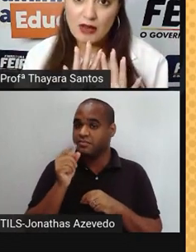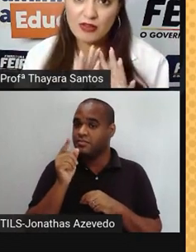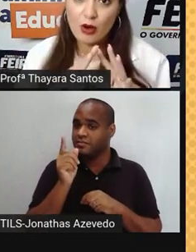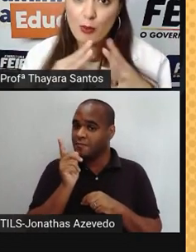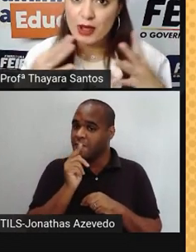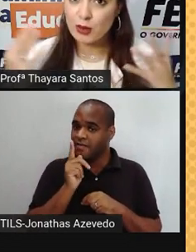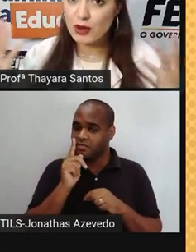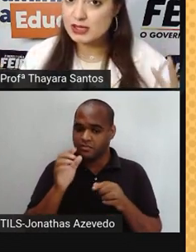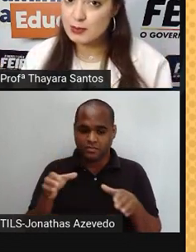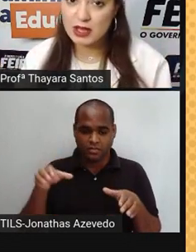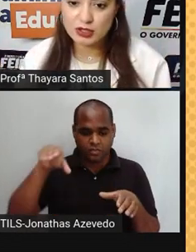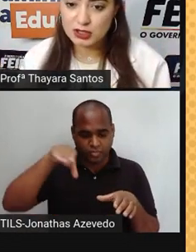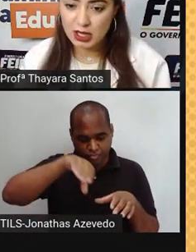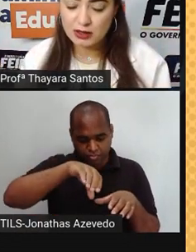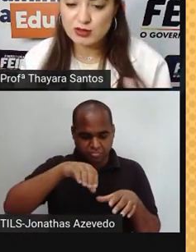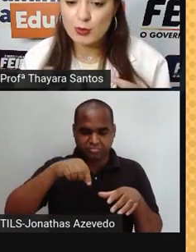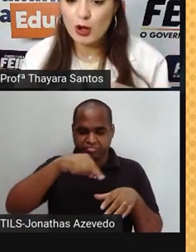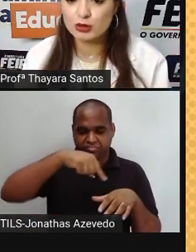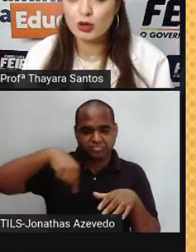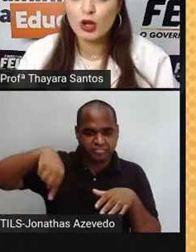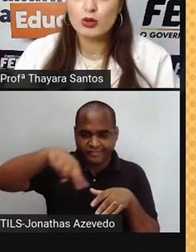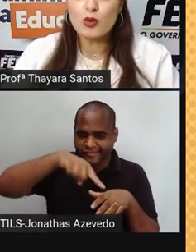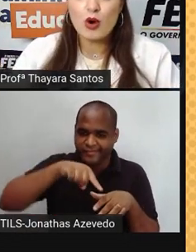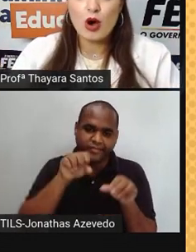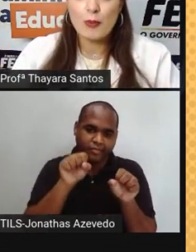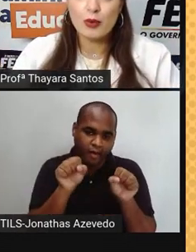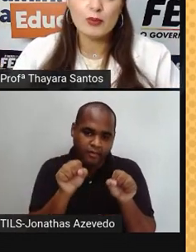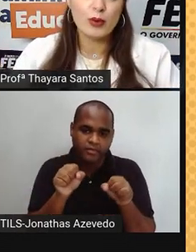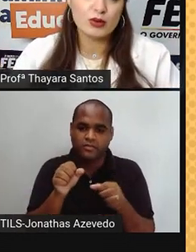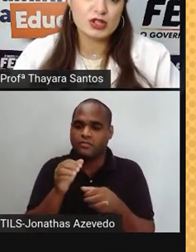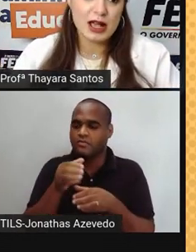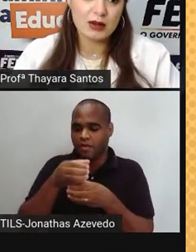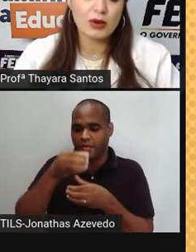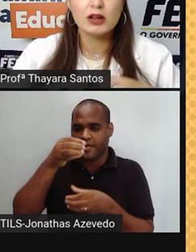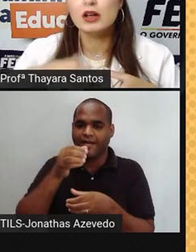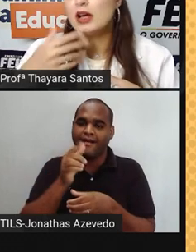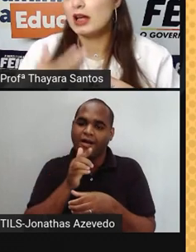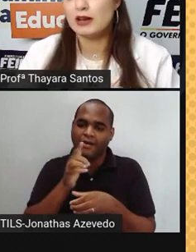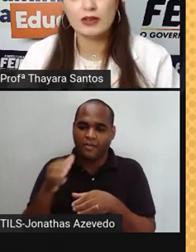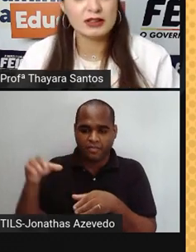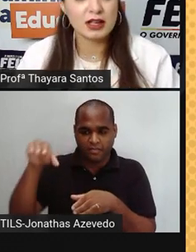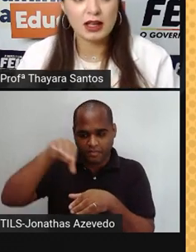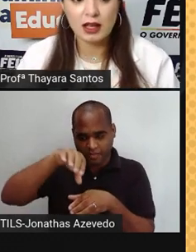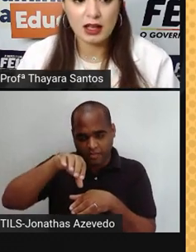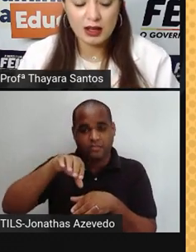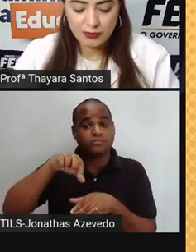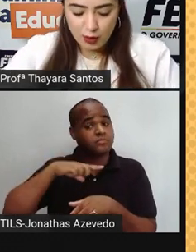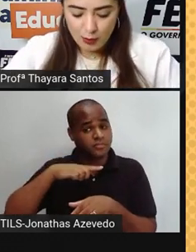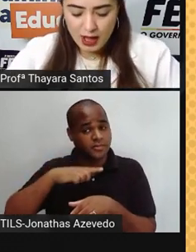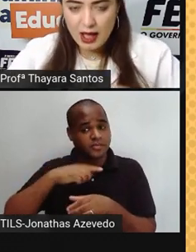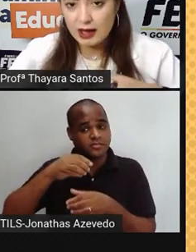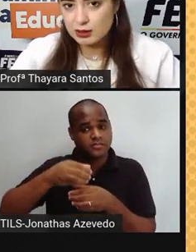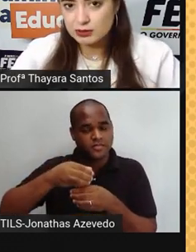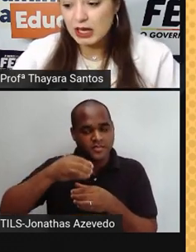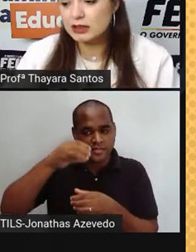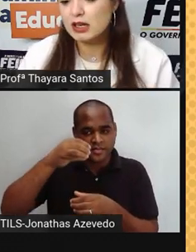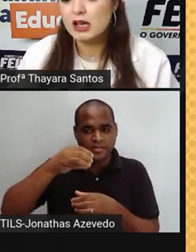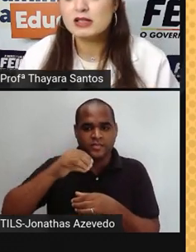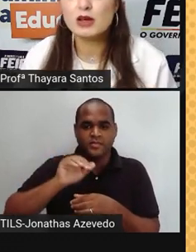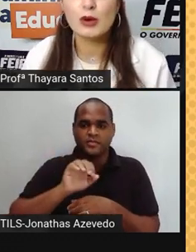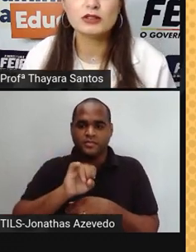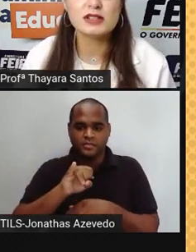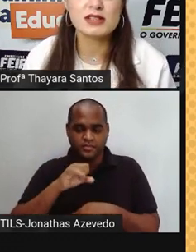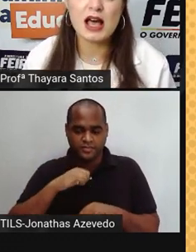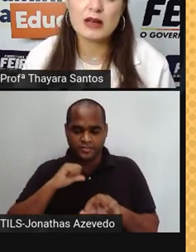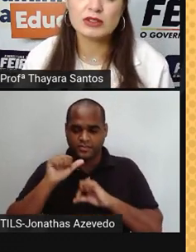a forma que o recipiente tem. Então, você bota num copo um pouco de água, ela vai ter a forma arredondada.